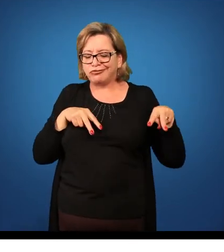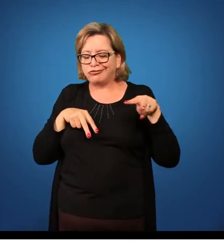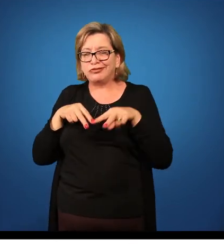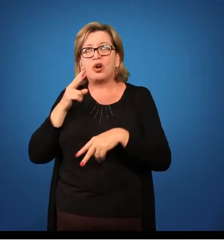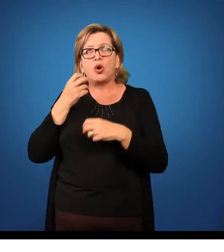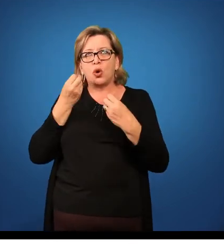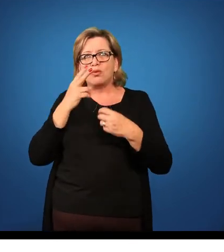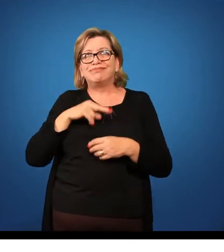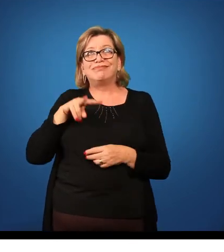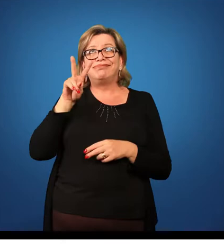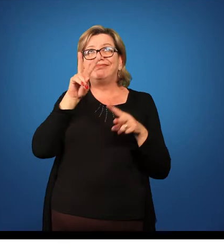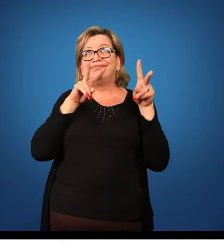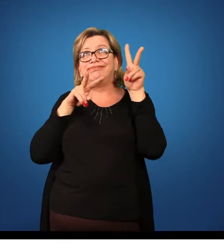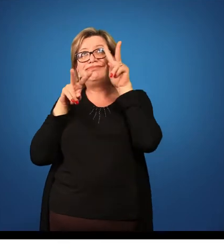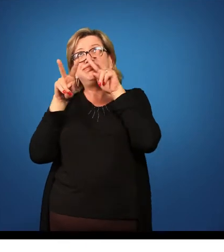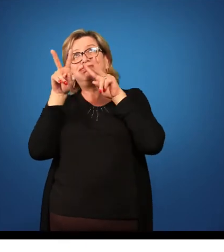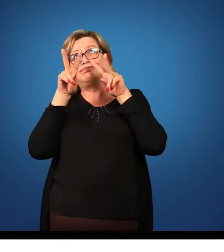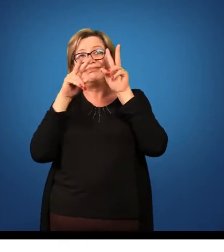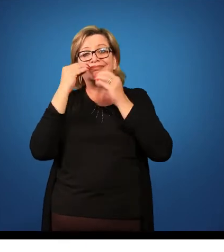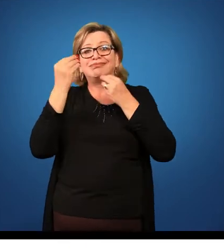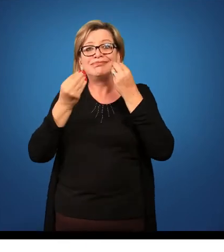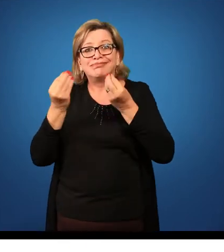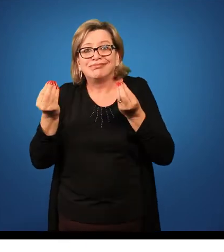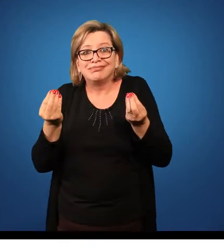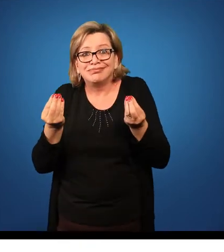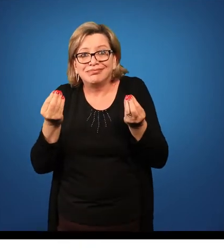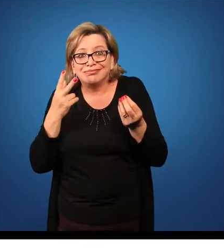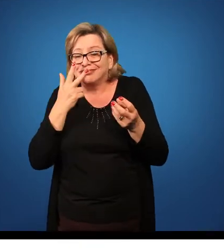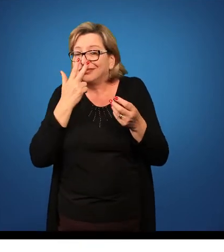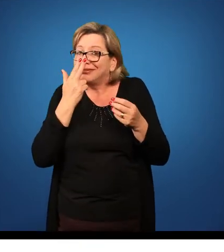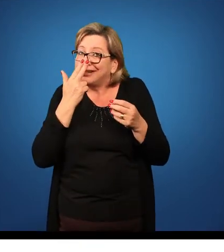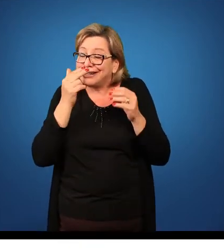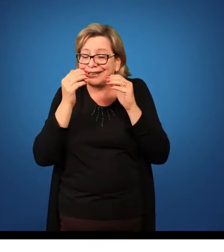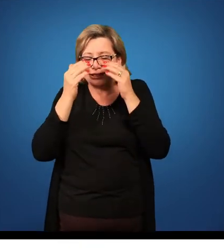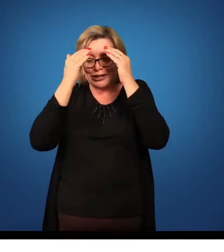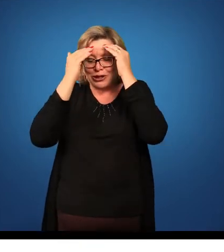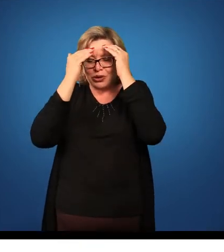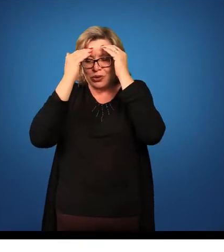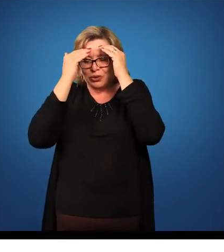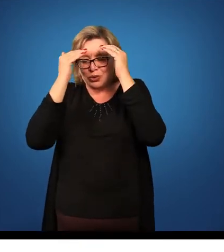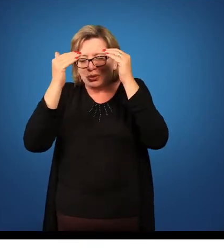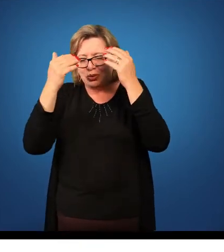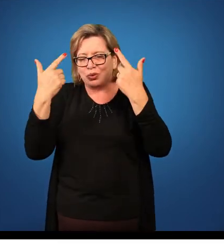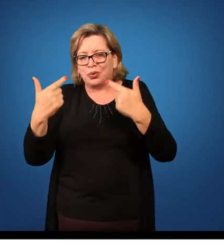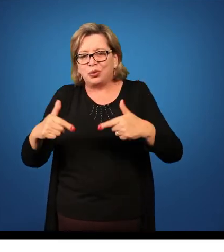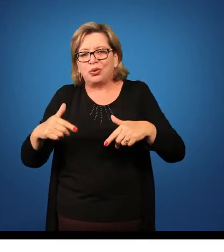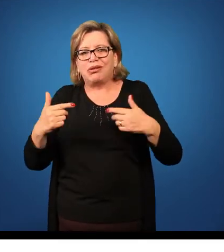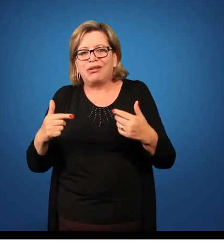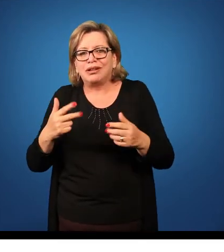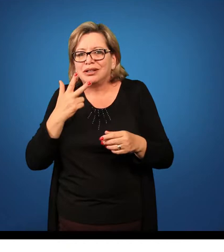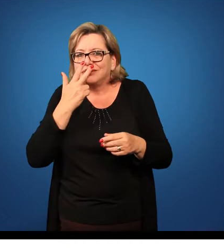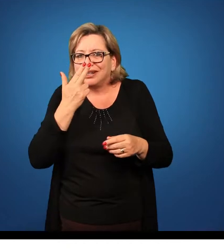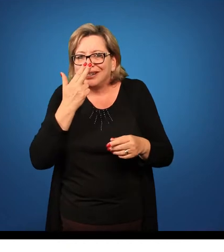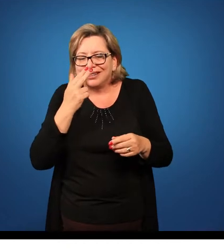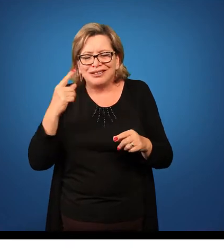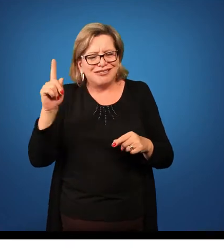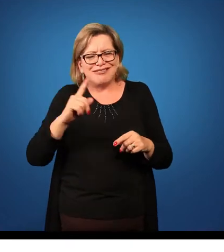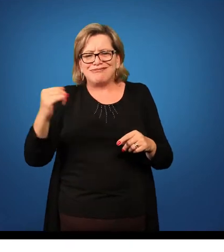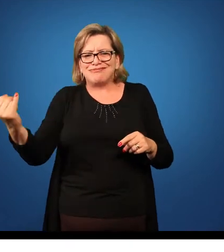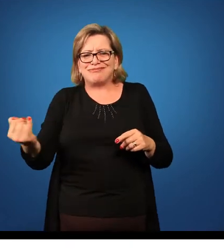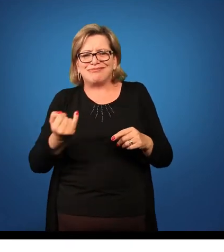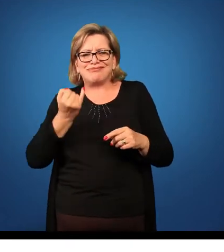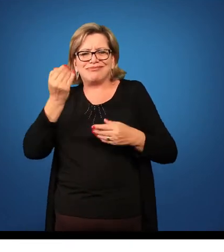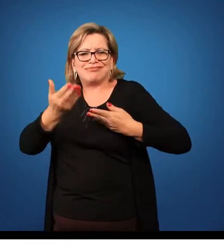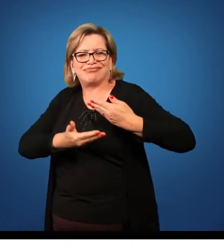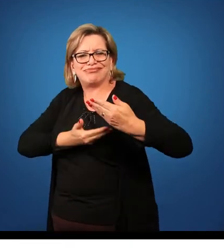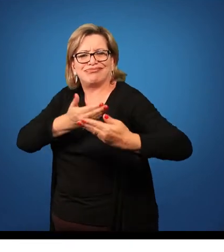olhando para cima, porque isso tira a atenção dos alunos e parece que você não está se importando em falar aquele